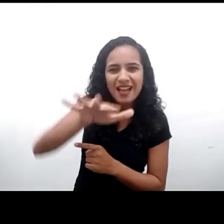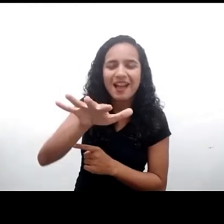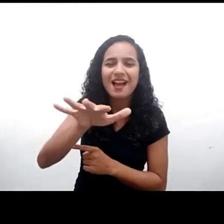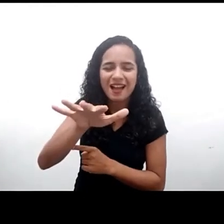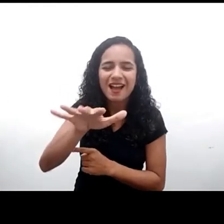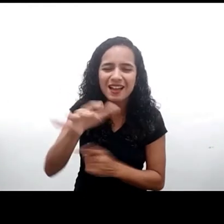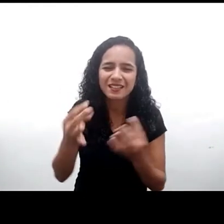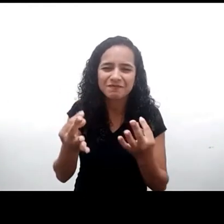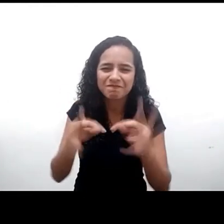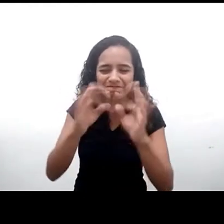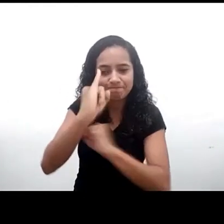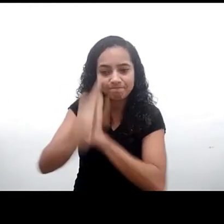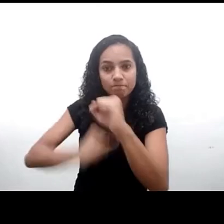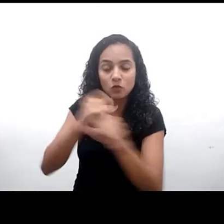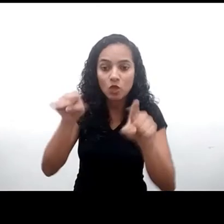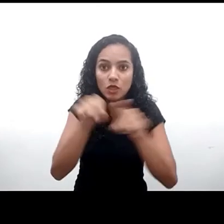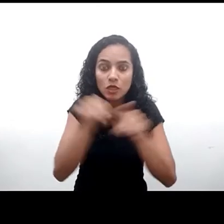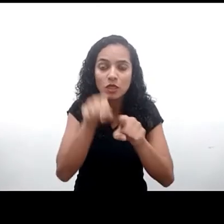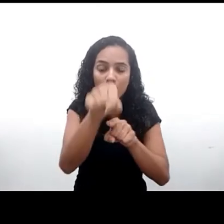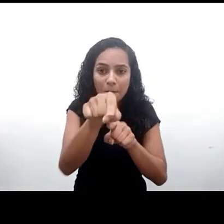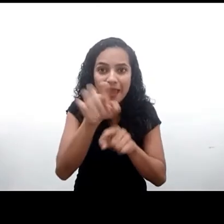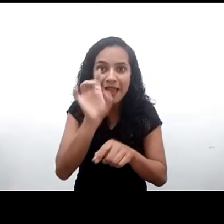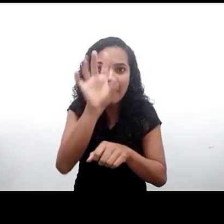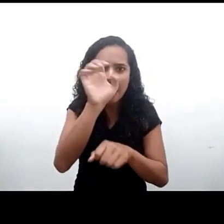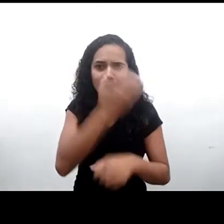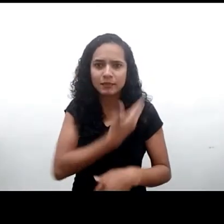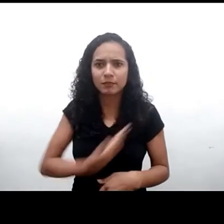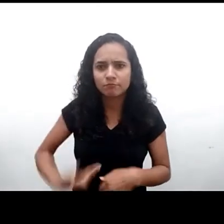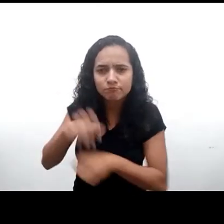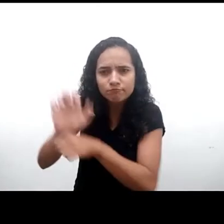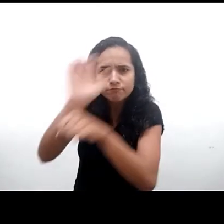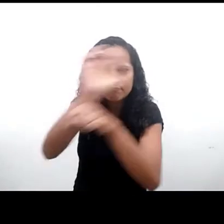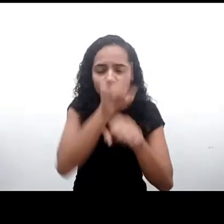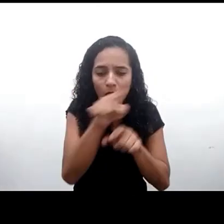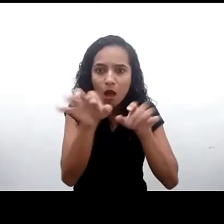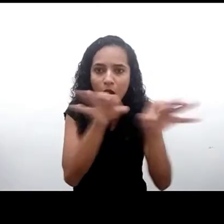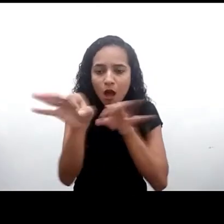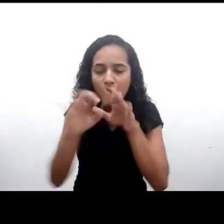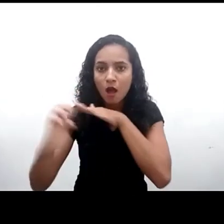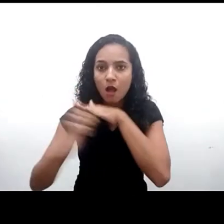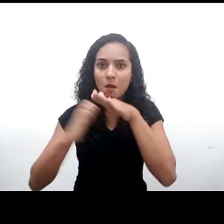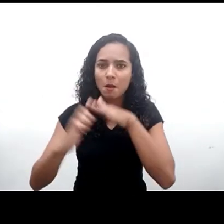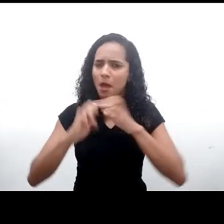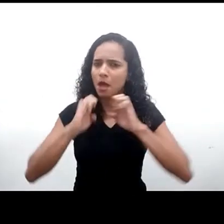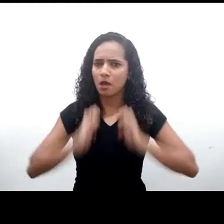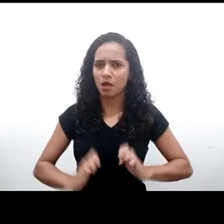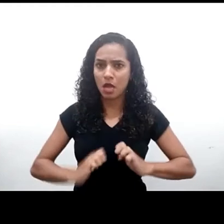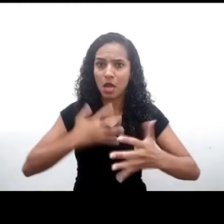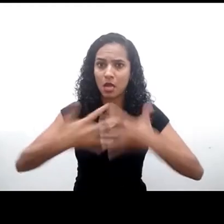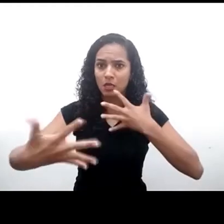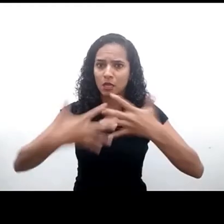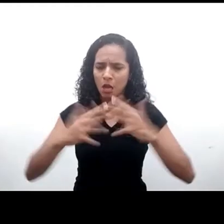ressaltar a recomendação de que os Estados determinem às empresas que estabeleçam os mais altos padrões de ética, transparência e